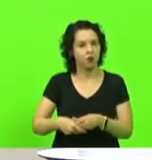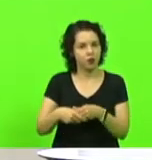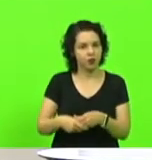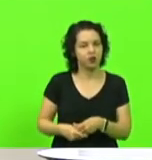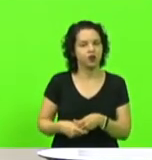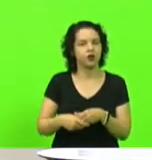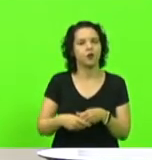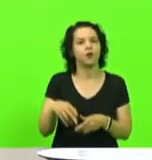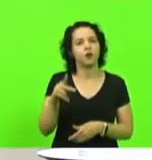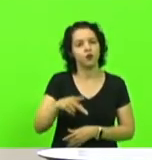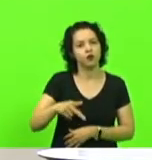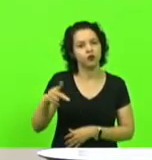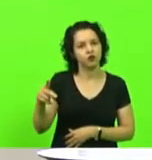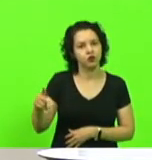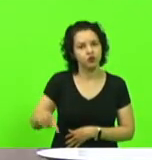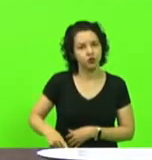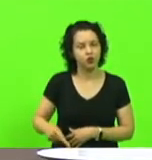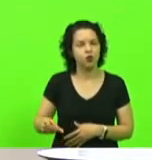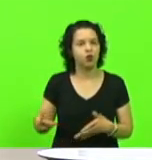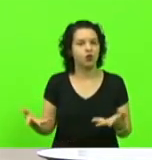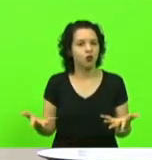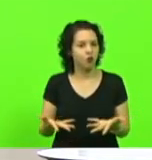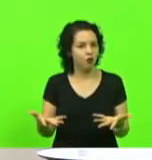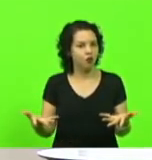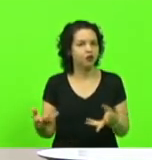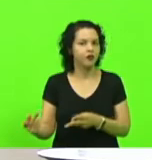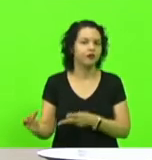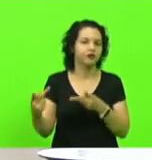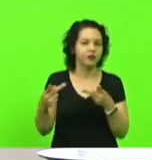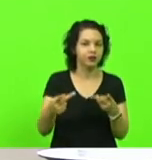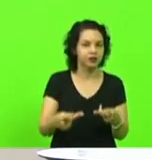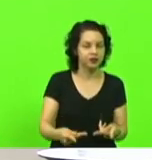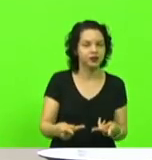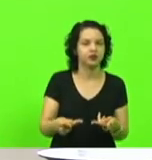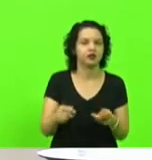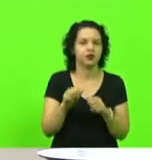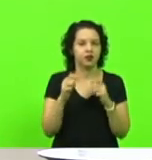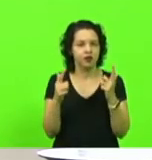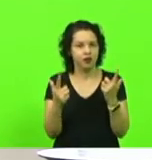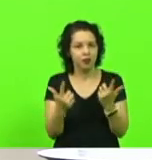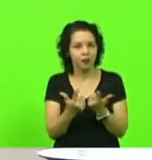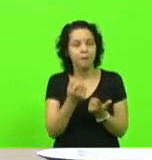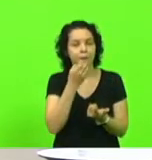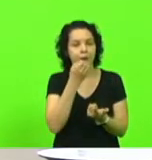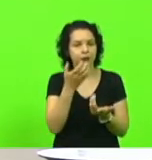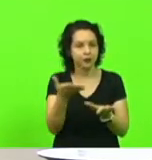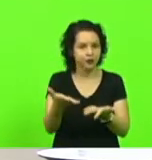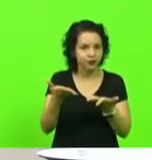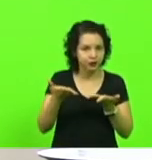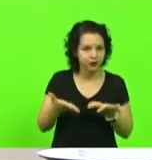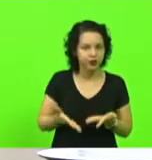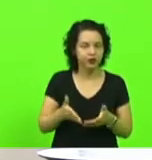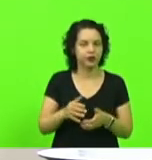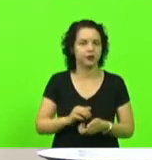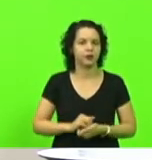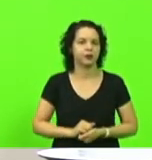visita no dia de hoje no plenário. Sejam bem-vindas todas aqui neste Parlamento catarinense.